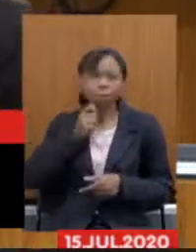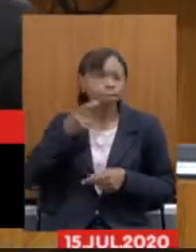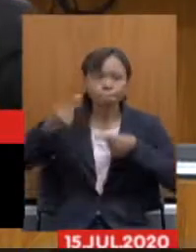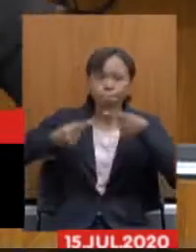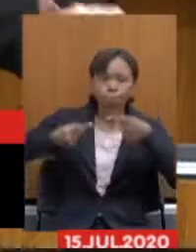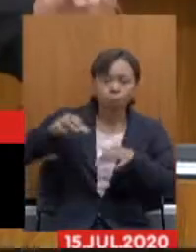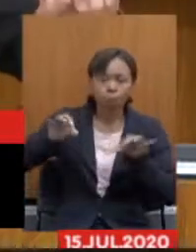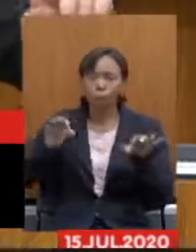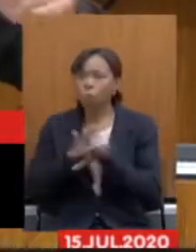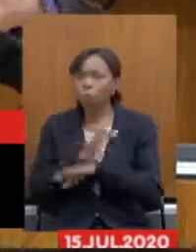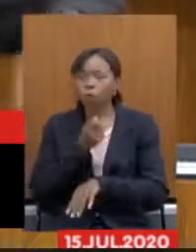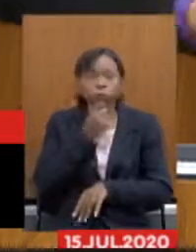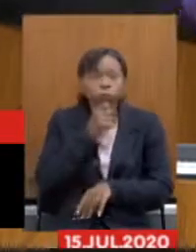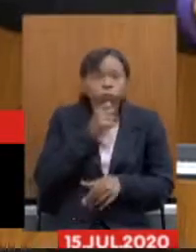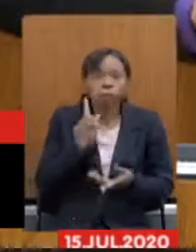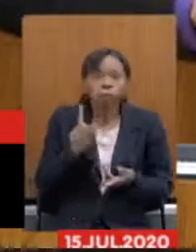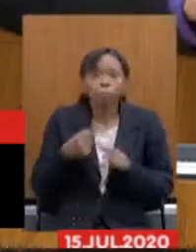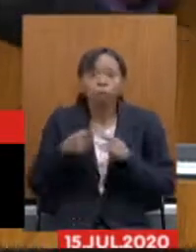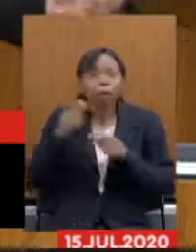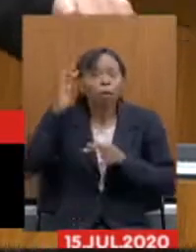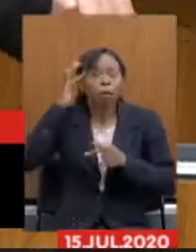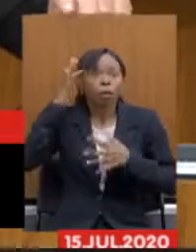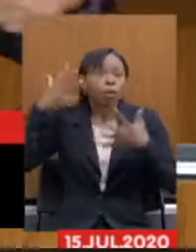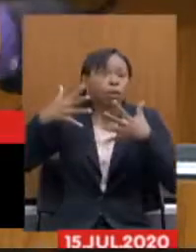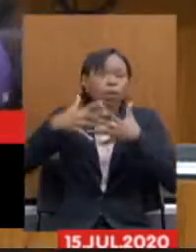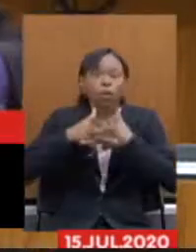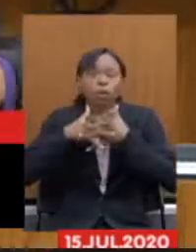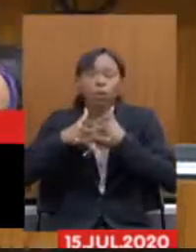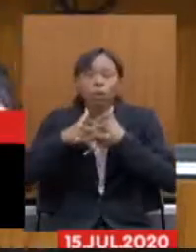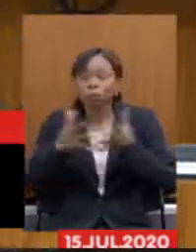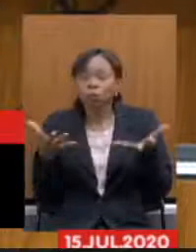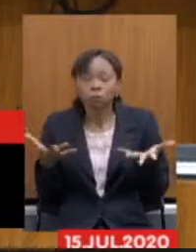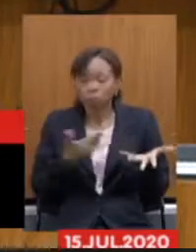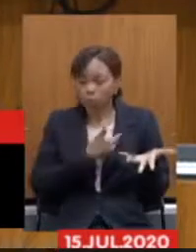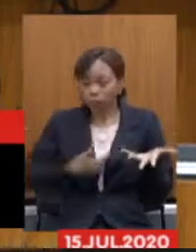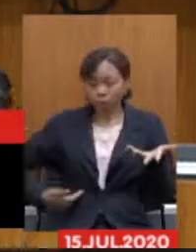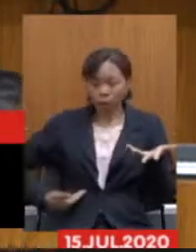cabeça em um lugar muito distante desse que o governo está.